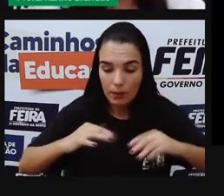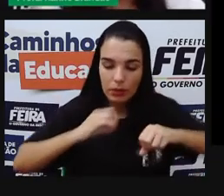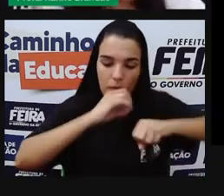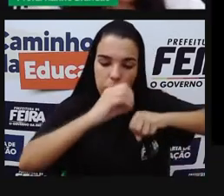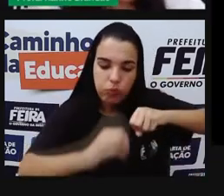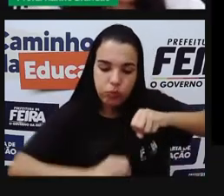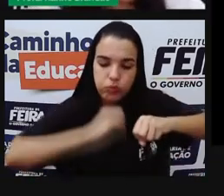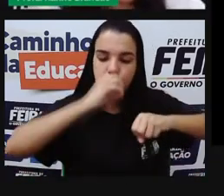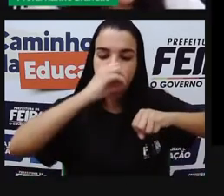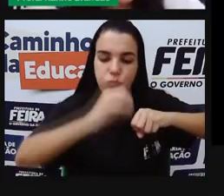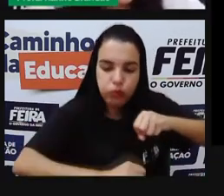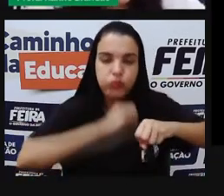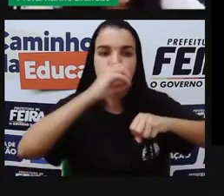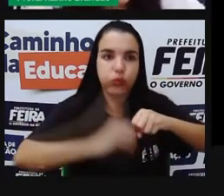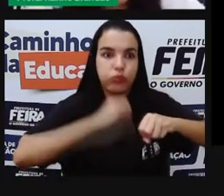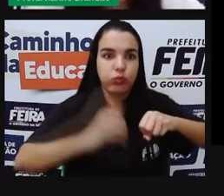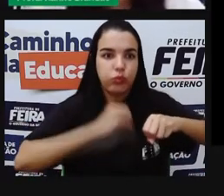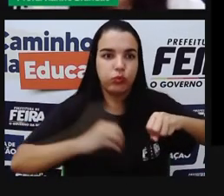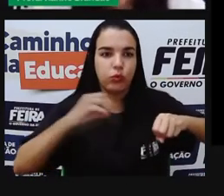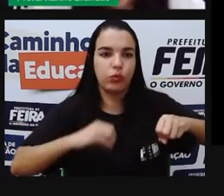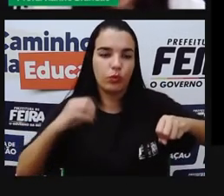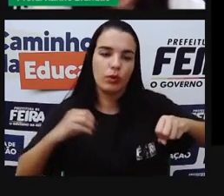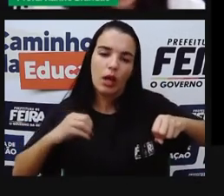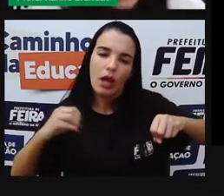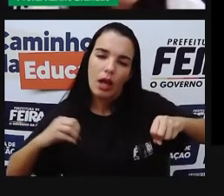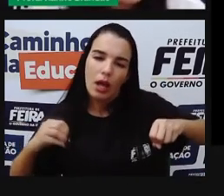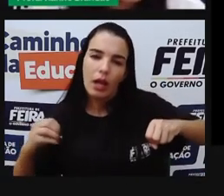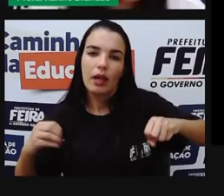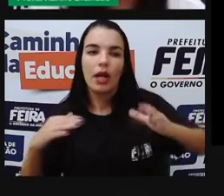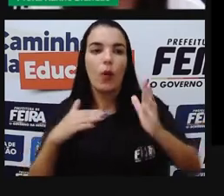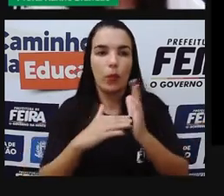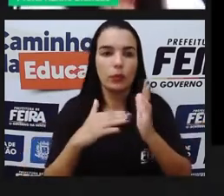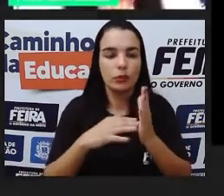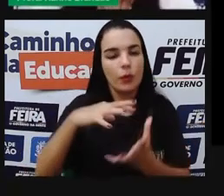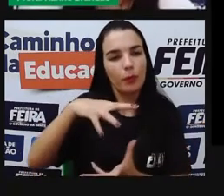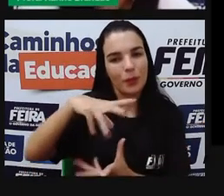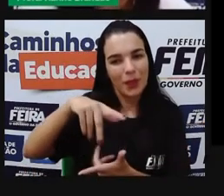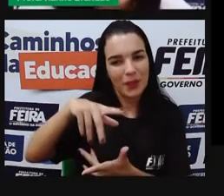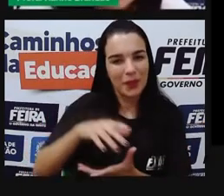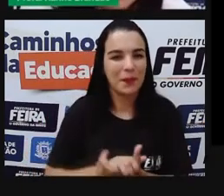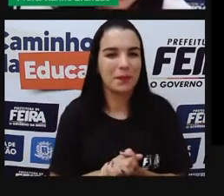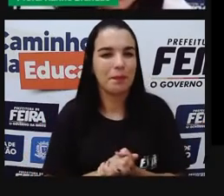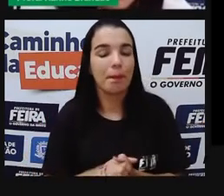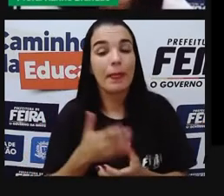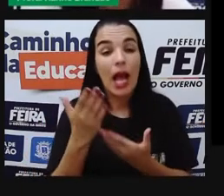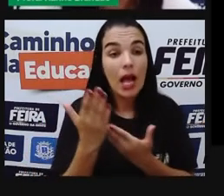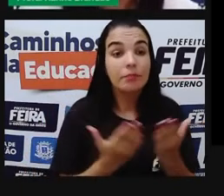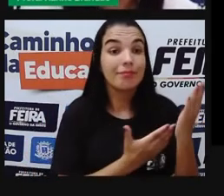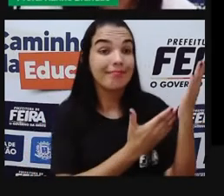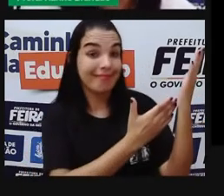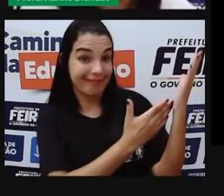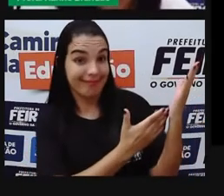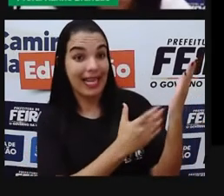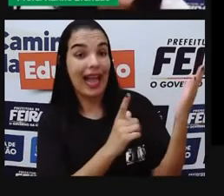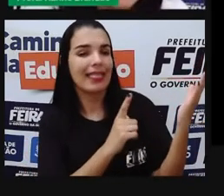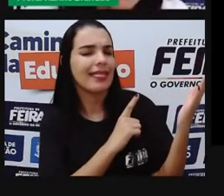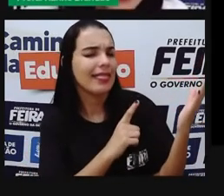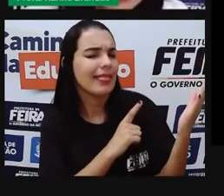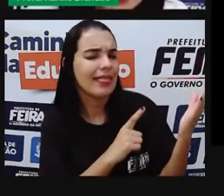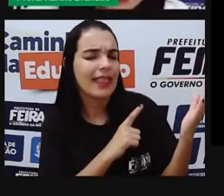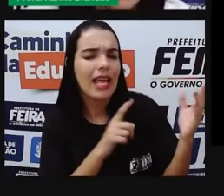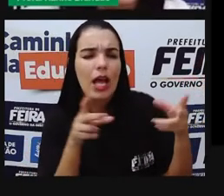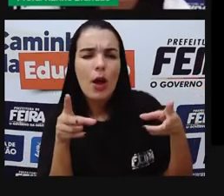acelerado. Tranquilo? Ok até aqui? Então, vamos seguindo. O nosso sistema solar. O que a gente pode